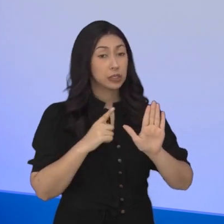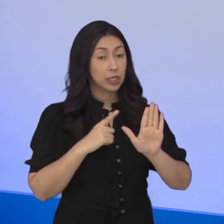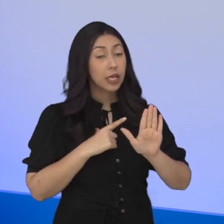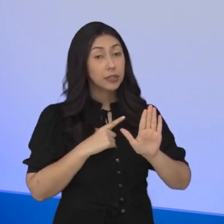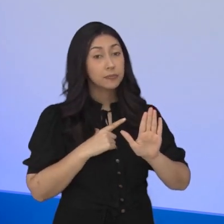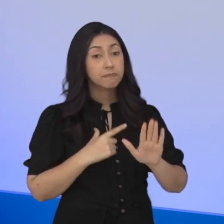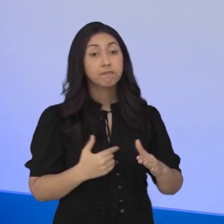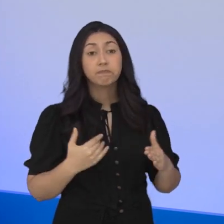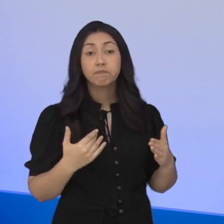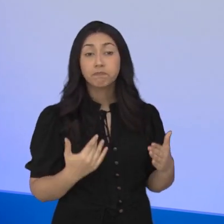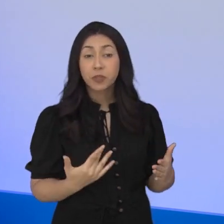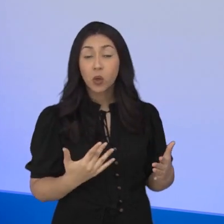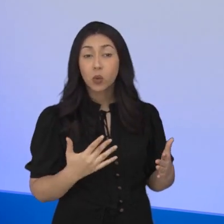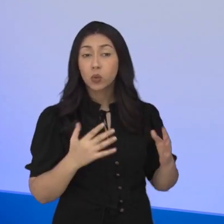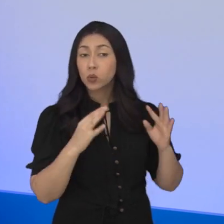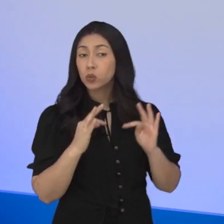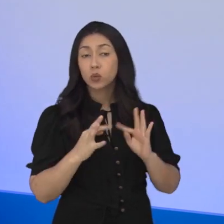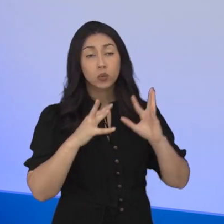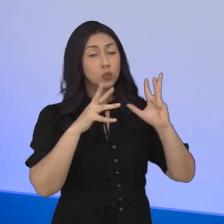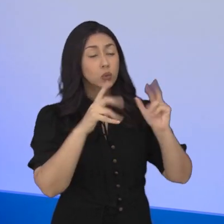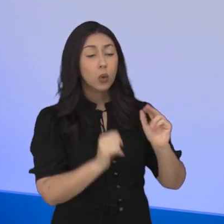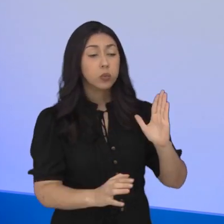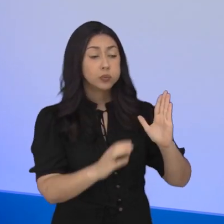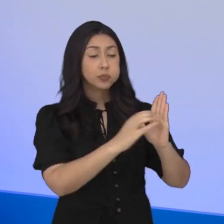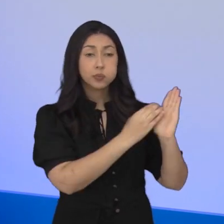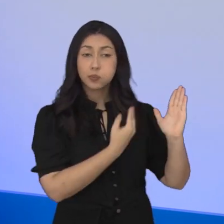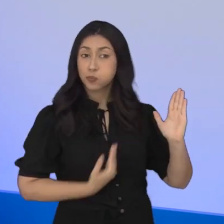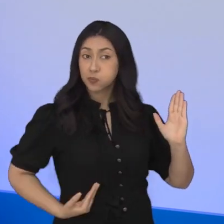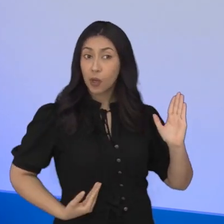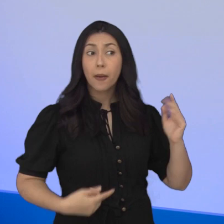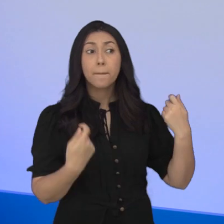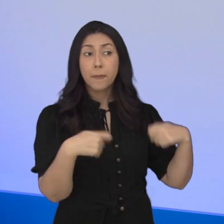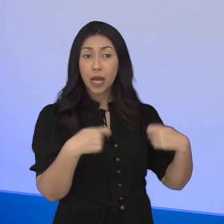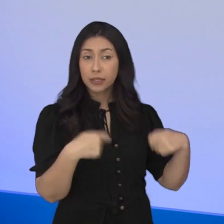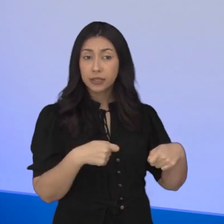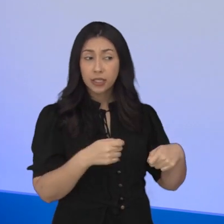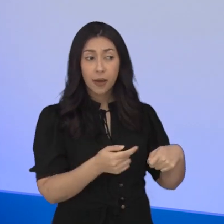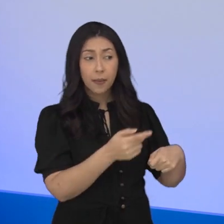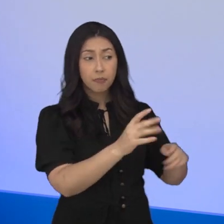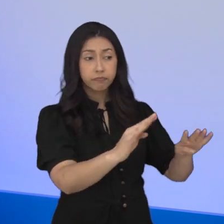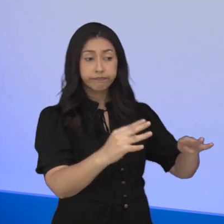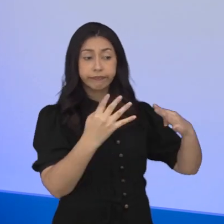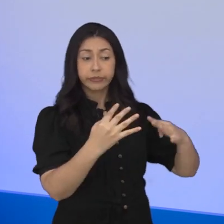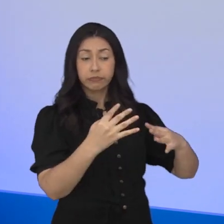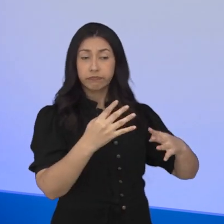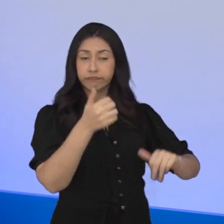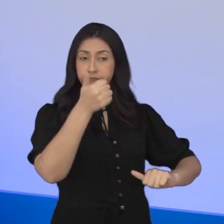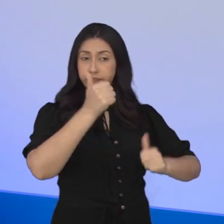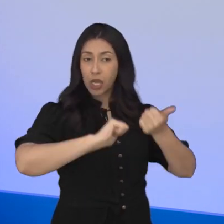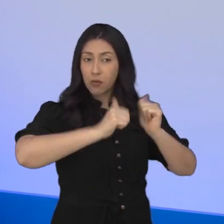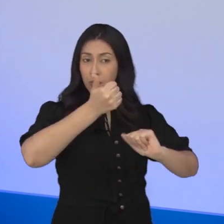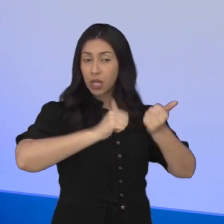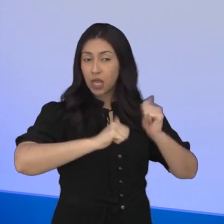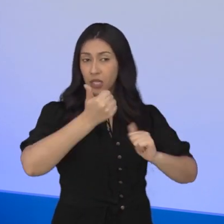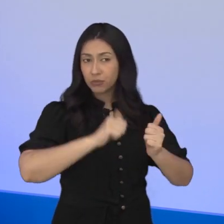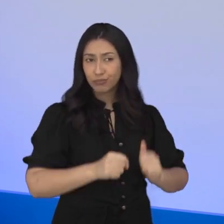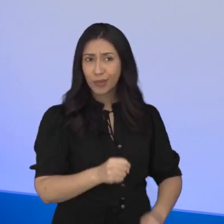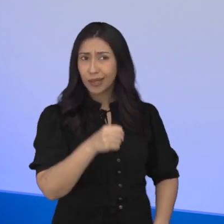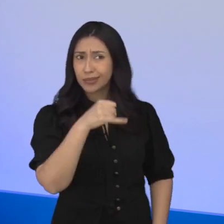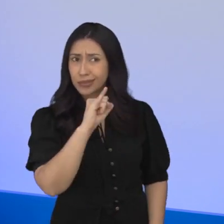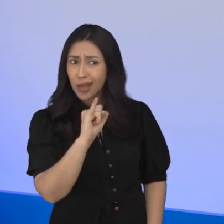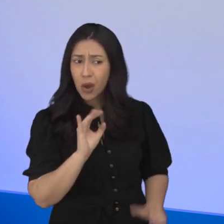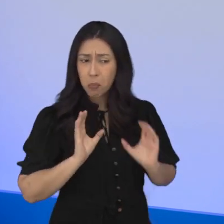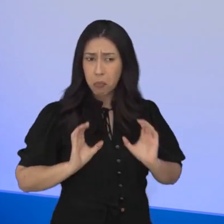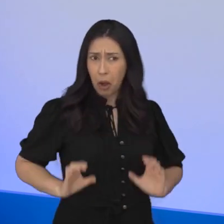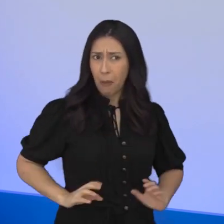servidor público, ele passa por avaliações periódicas e se ele tem um comportamento inadequado, desídia ou